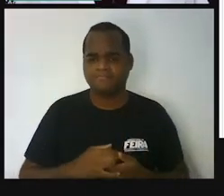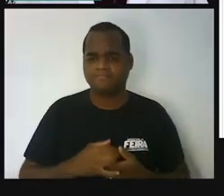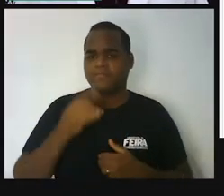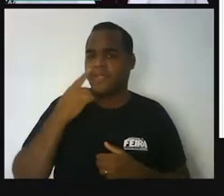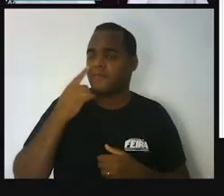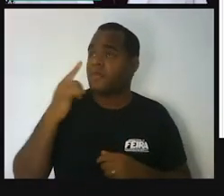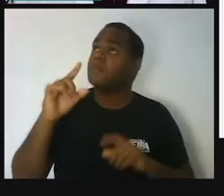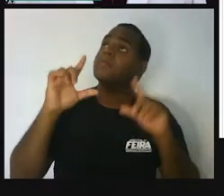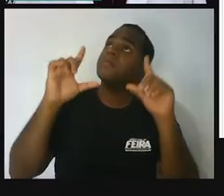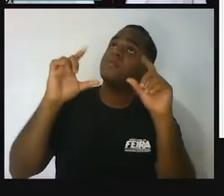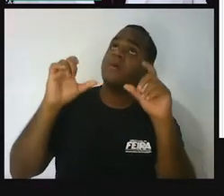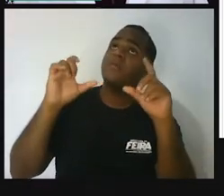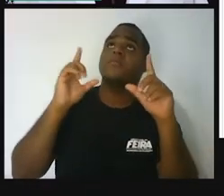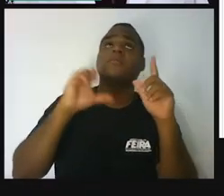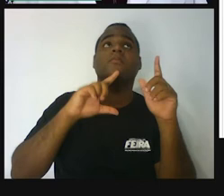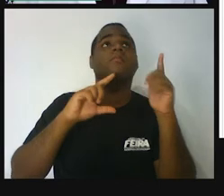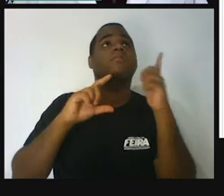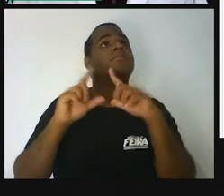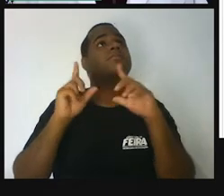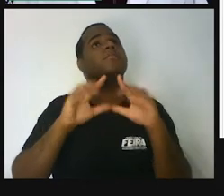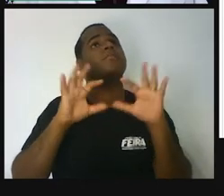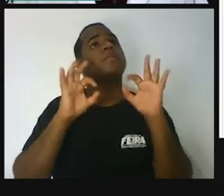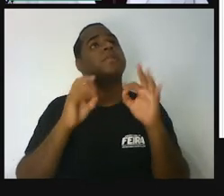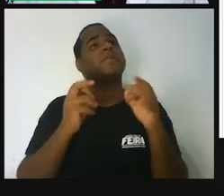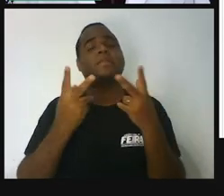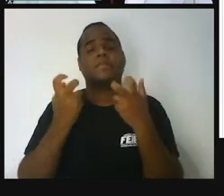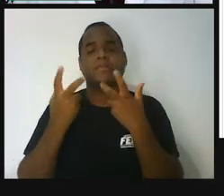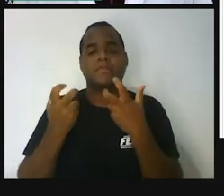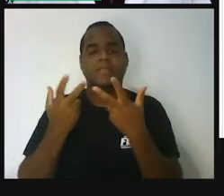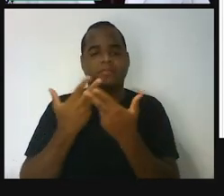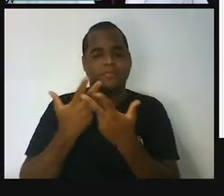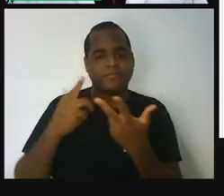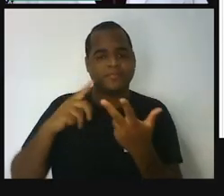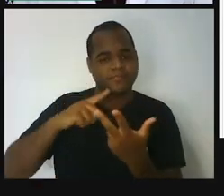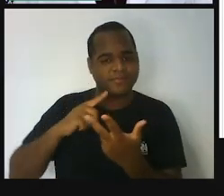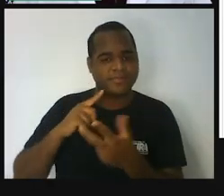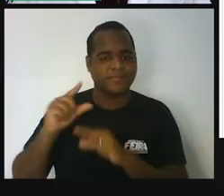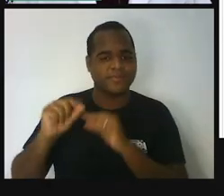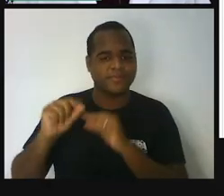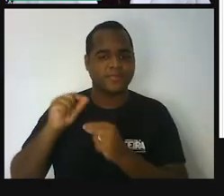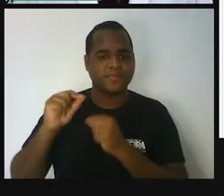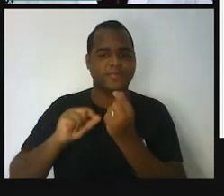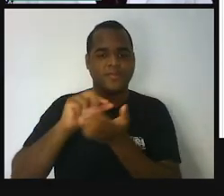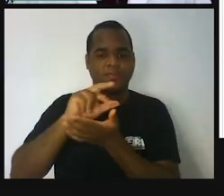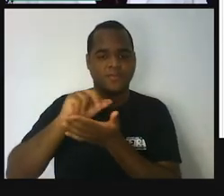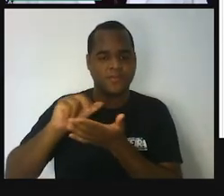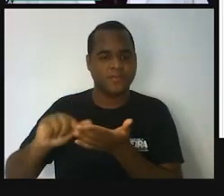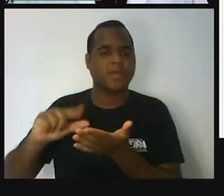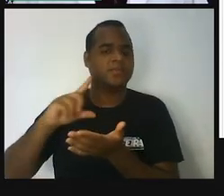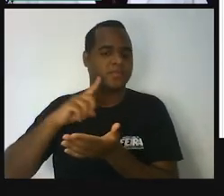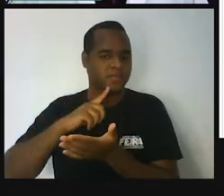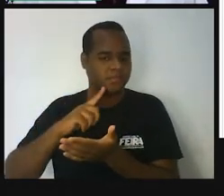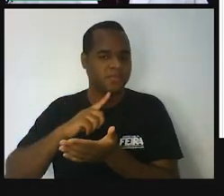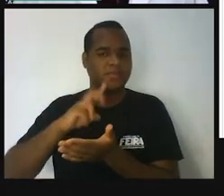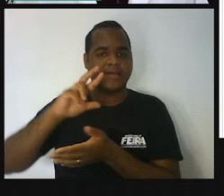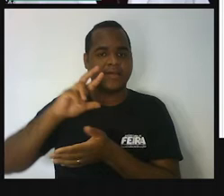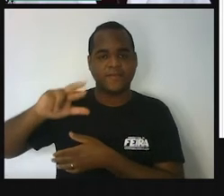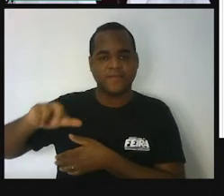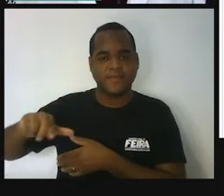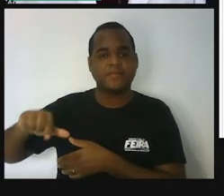olhei para esse teto, eu consegui perceber várias coisas, várias coisas